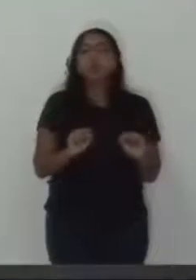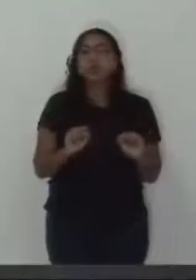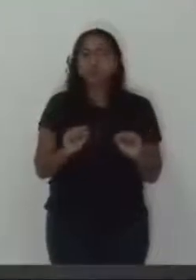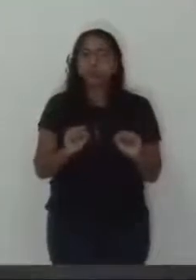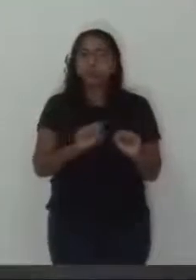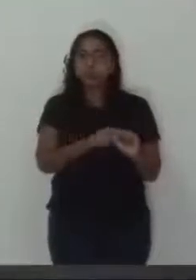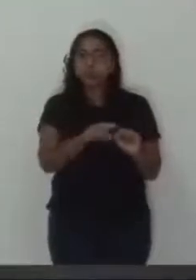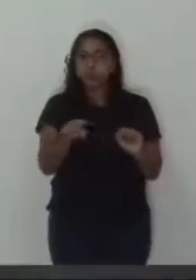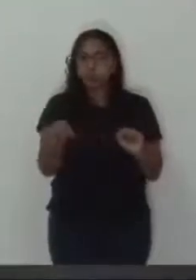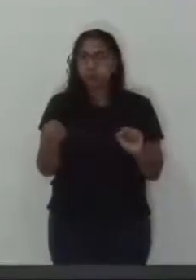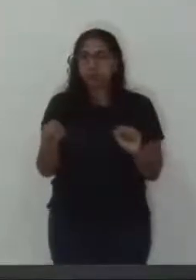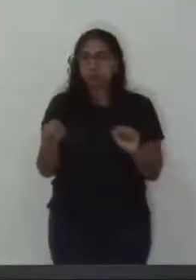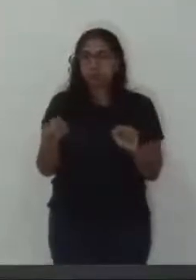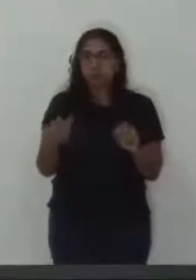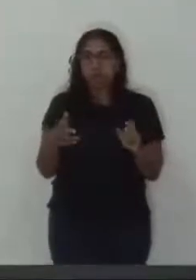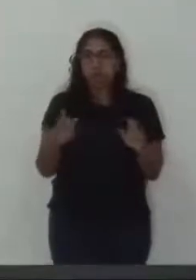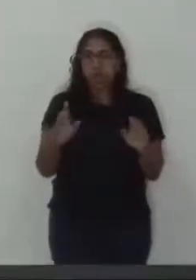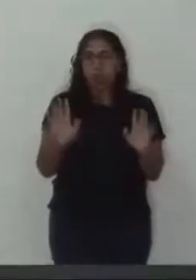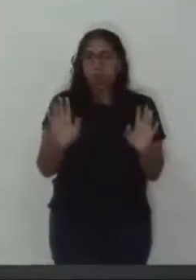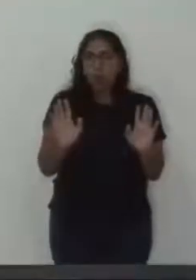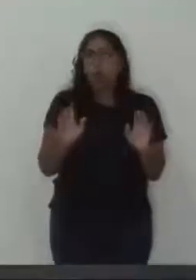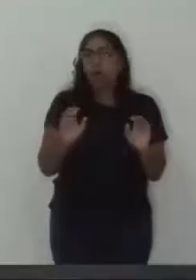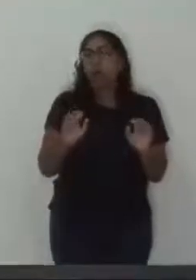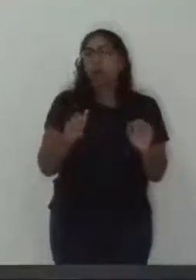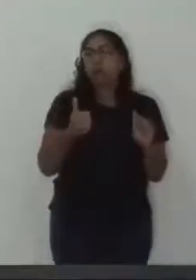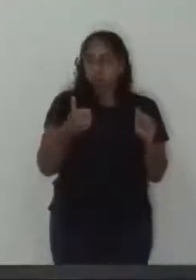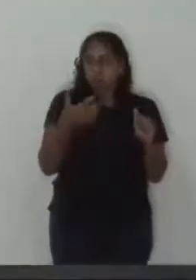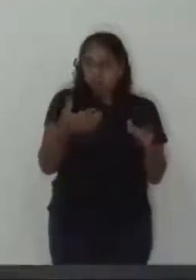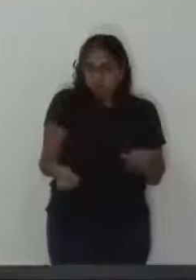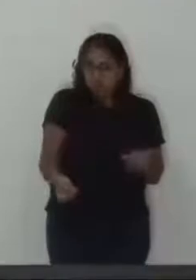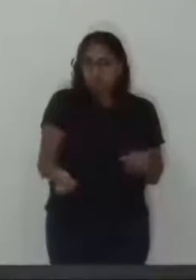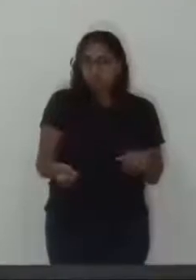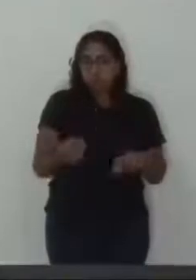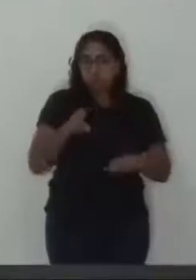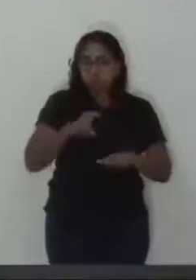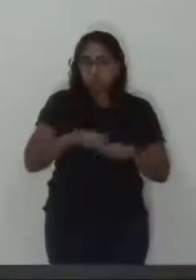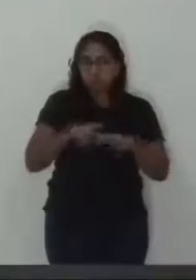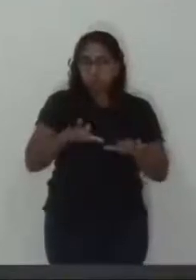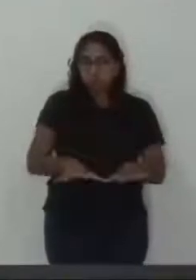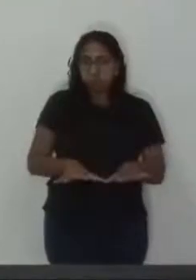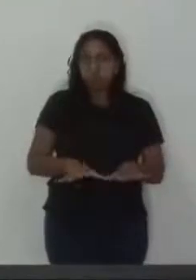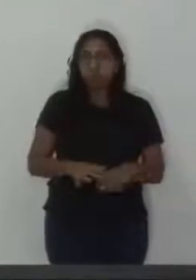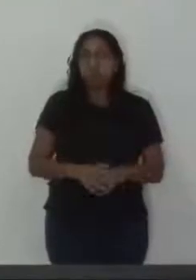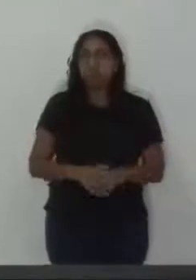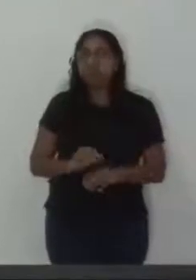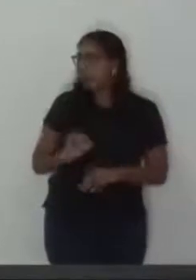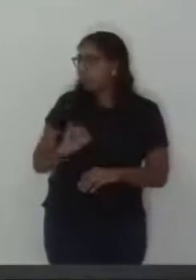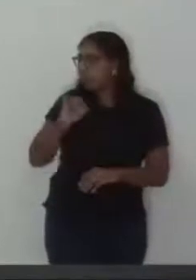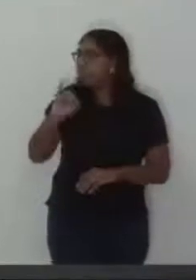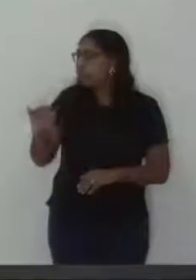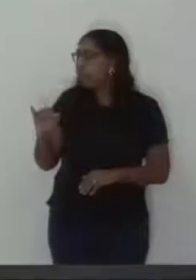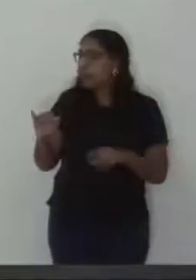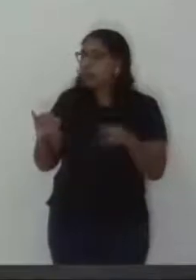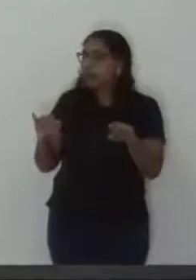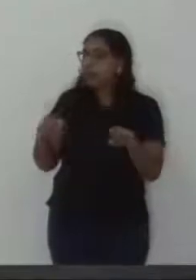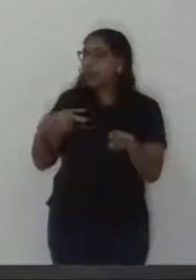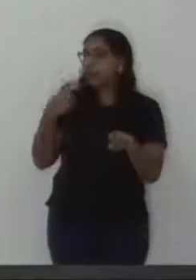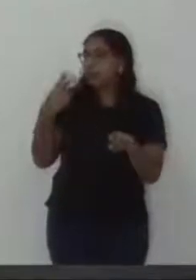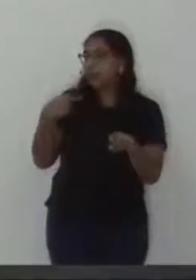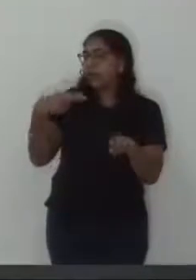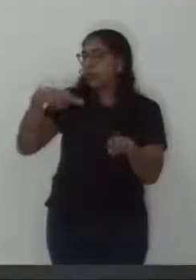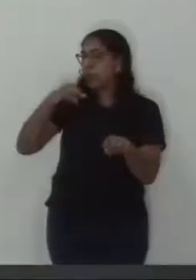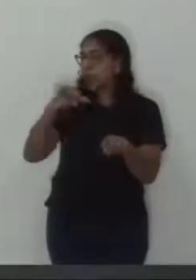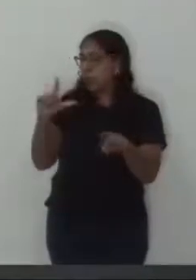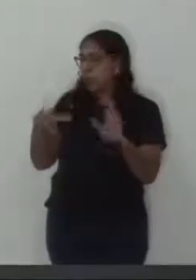do plenário, se ninguém tem nada a supor, votaremos todas em conjunto. O presidente consta a presença do vereador Ninho Ramos. Será constada.